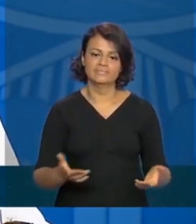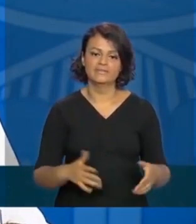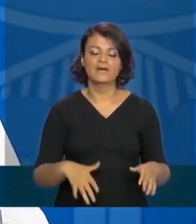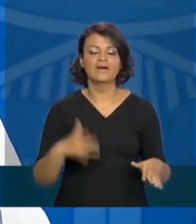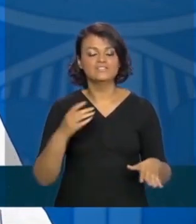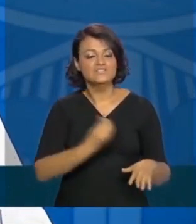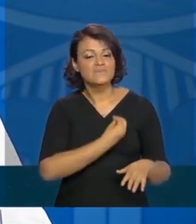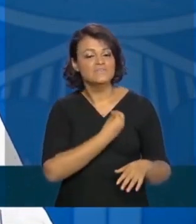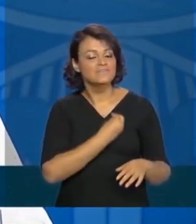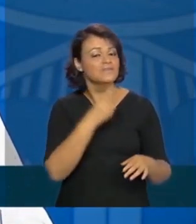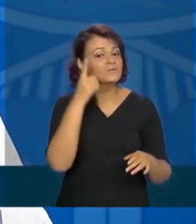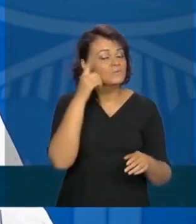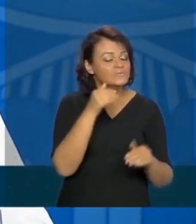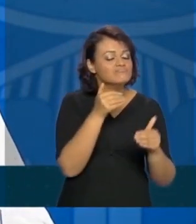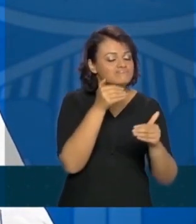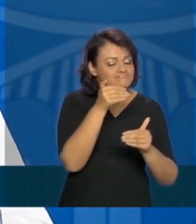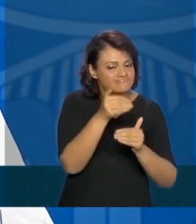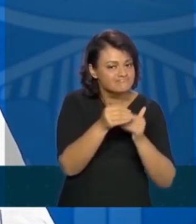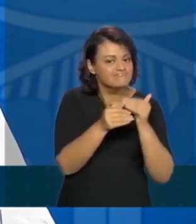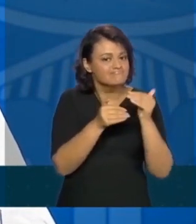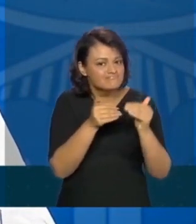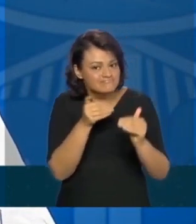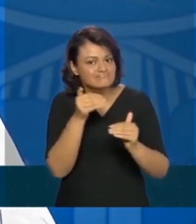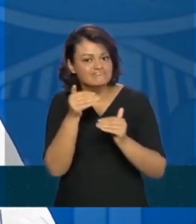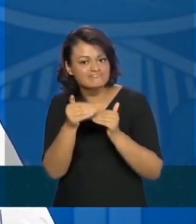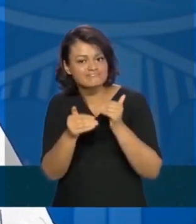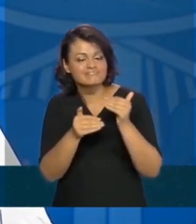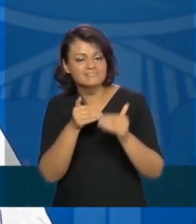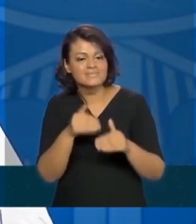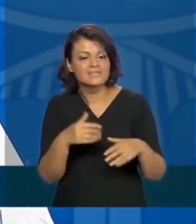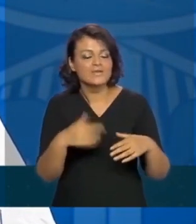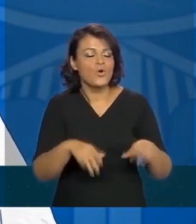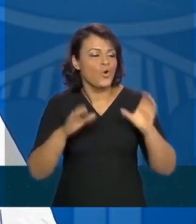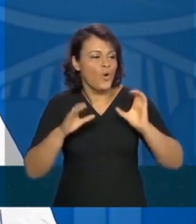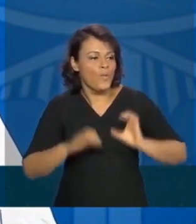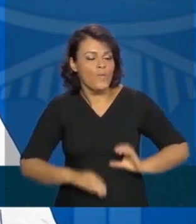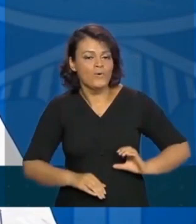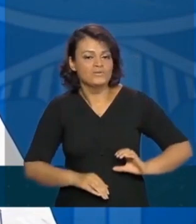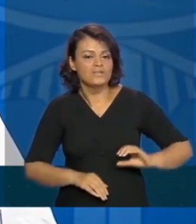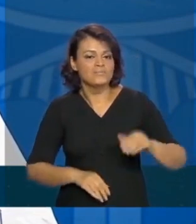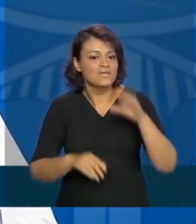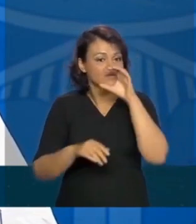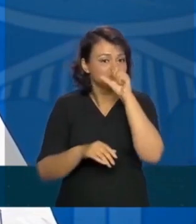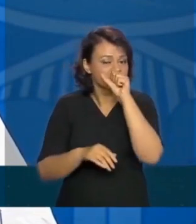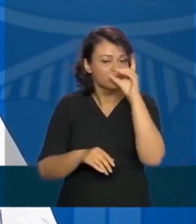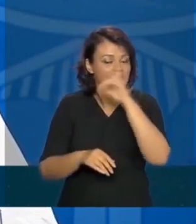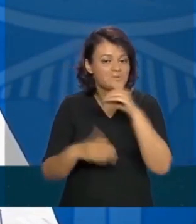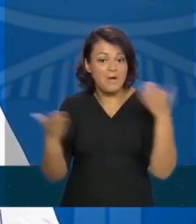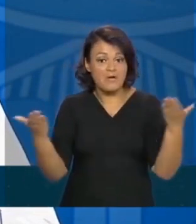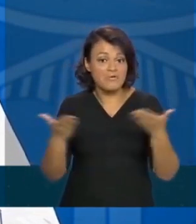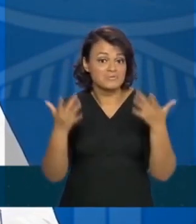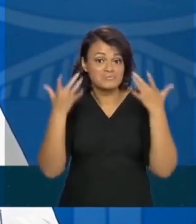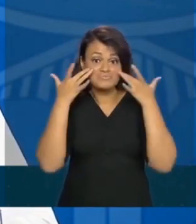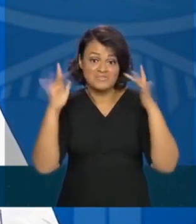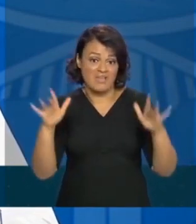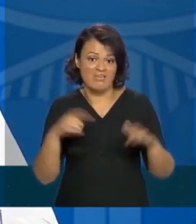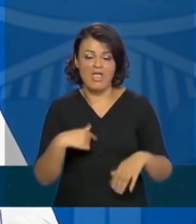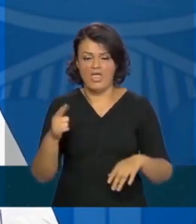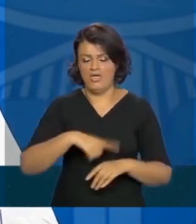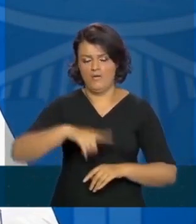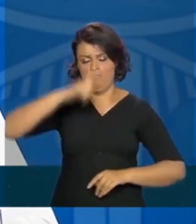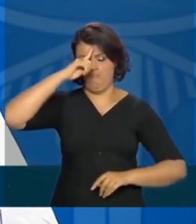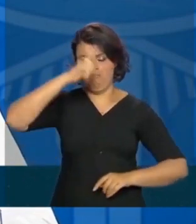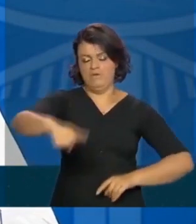vivendo um dia de cada vez. Como vai ser o comportamento dos brasileiros nesse final de semana? Eu não sou autoridade